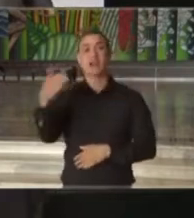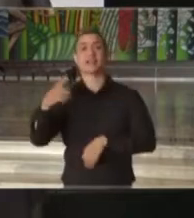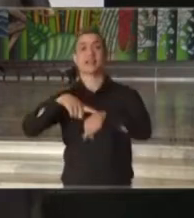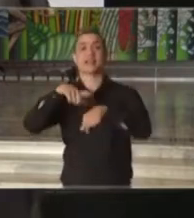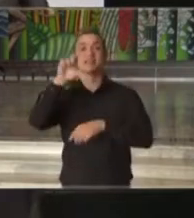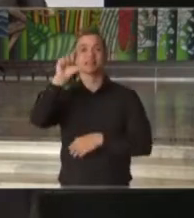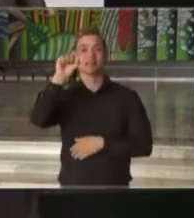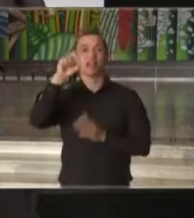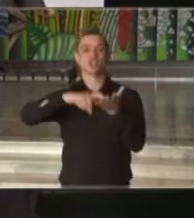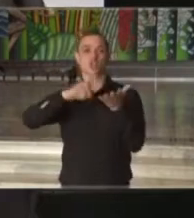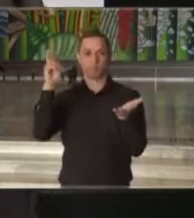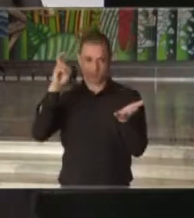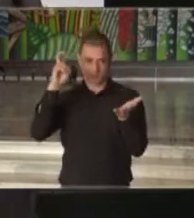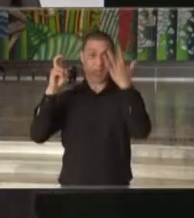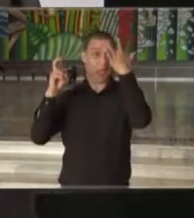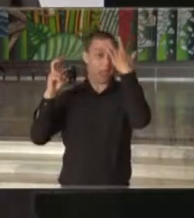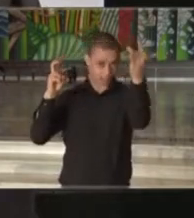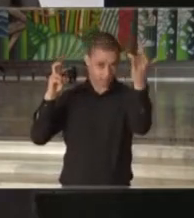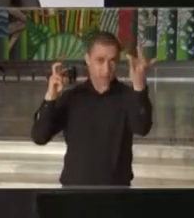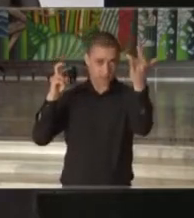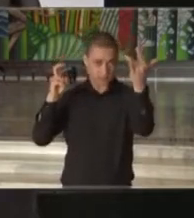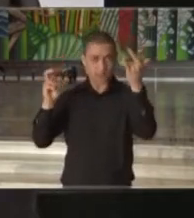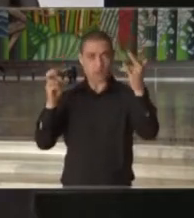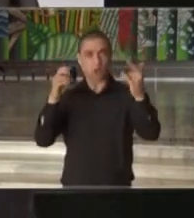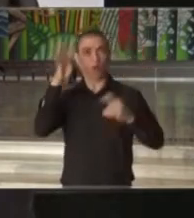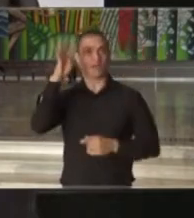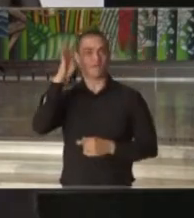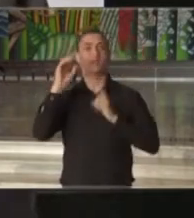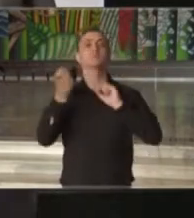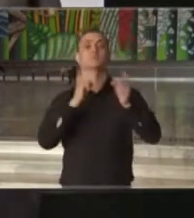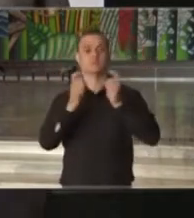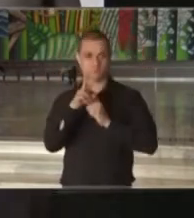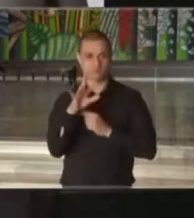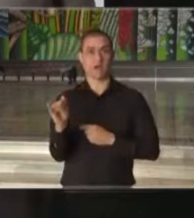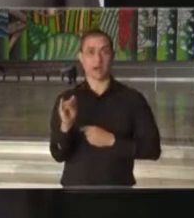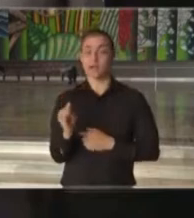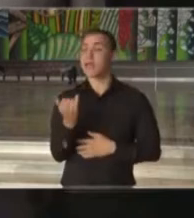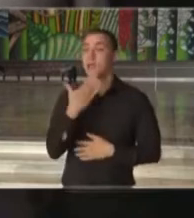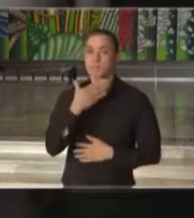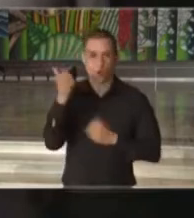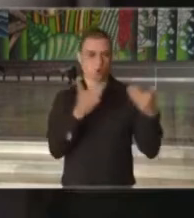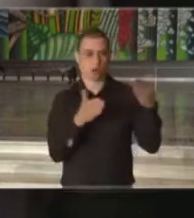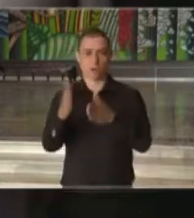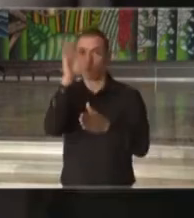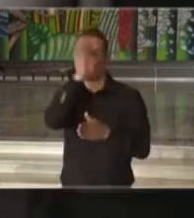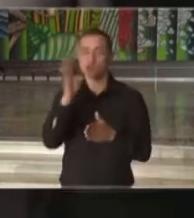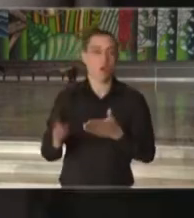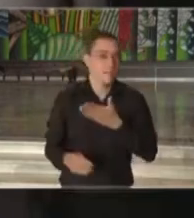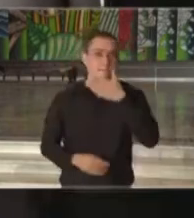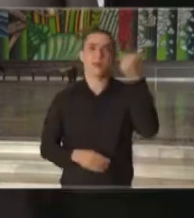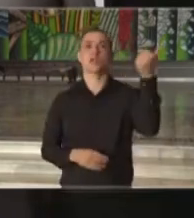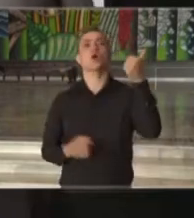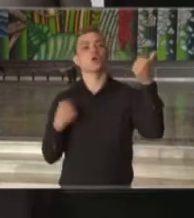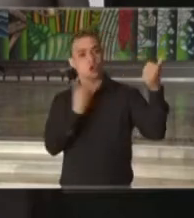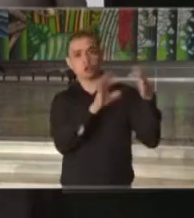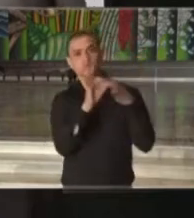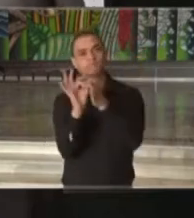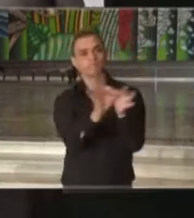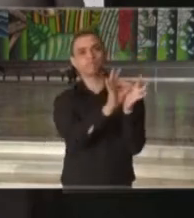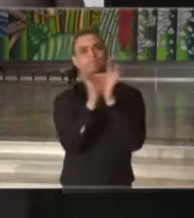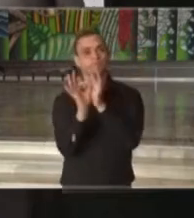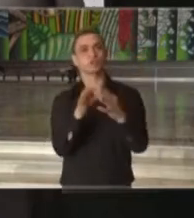horas da manhã, de amanhã, quarta-feira. Este é melhor caminho para o Brasil, é nós estarmos unidos,